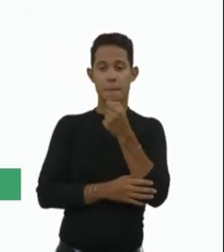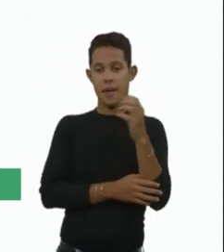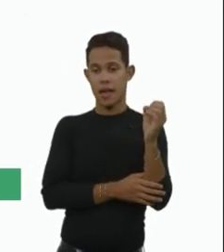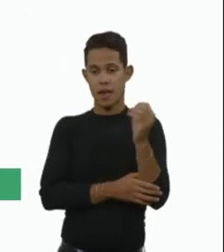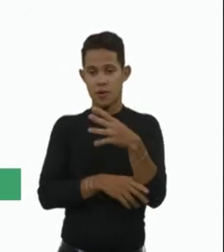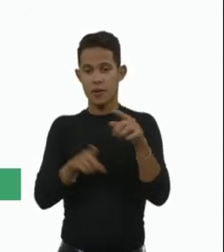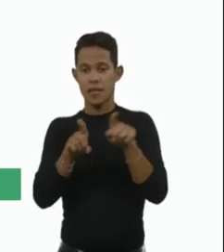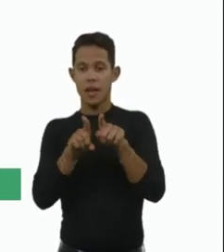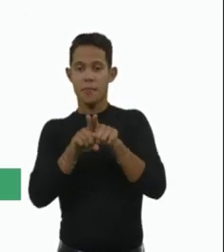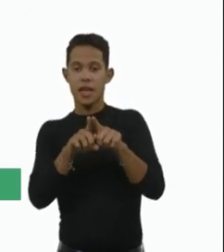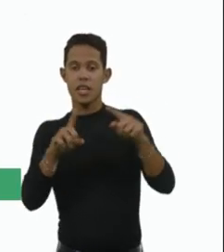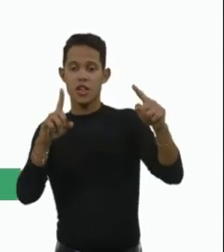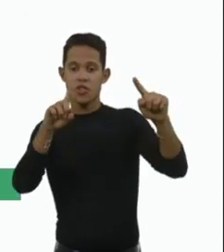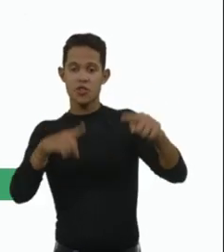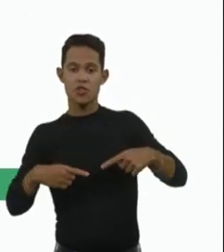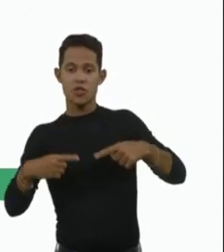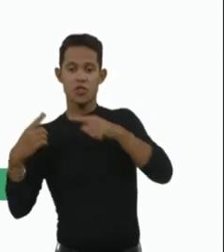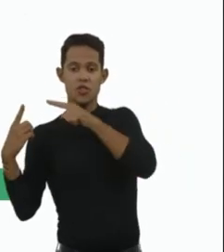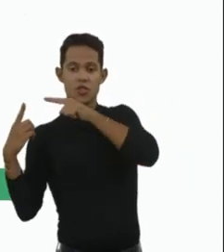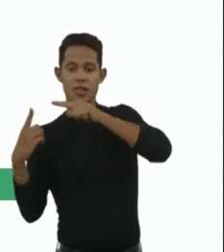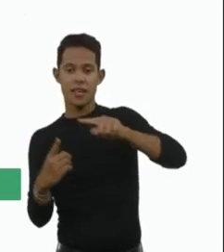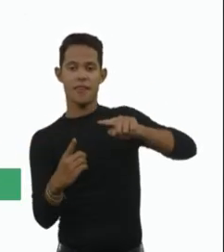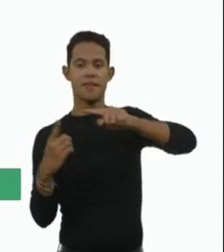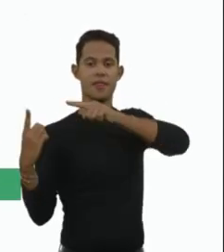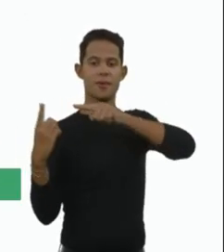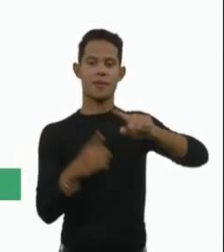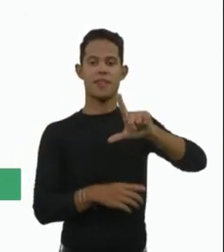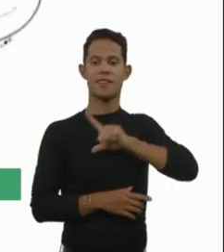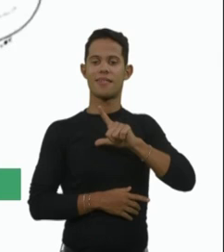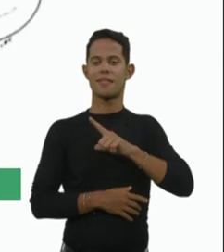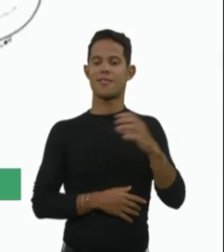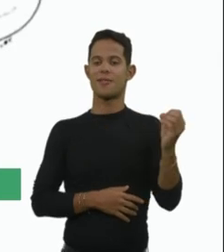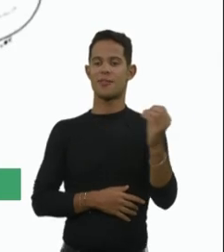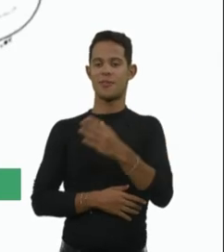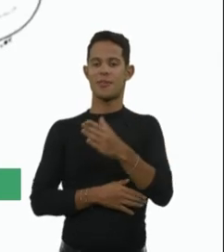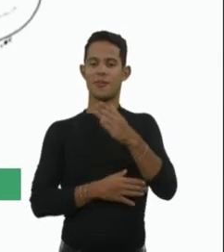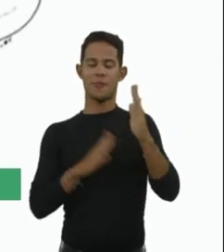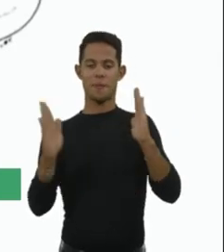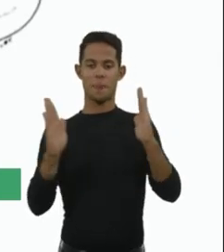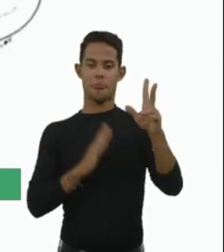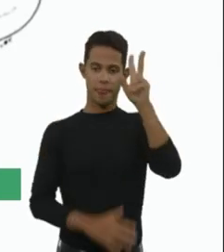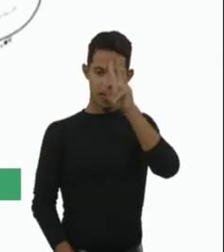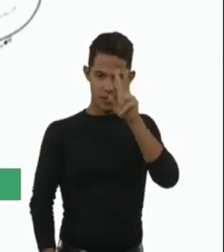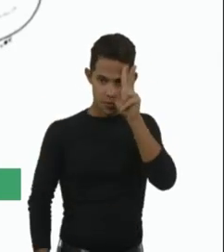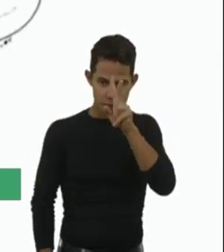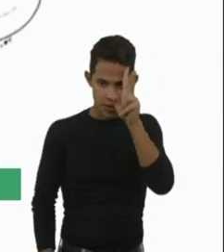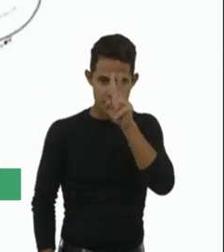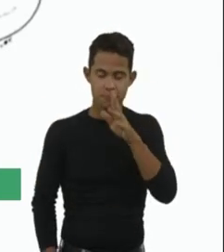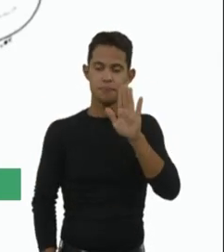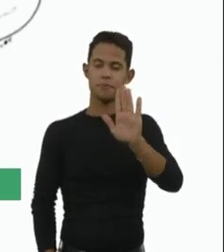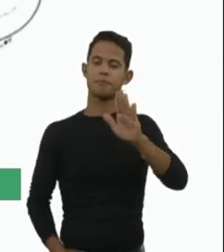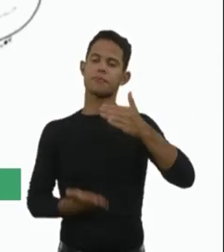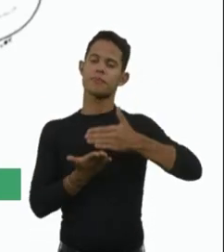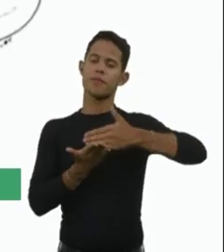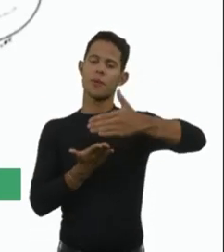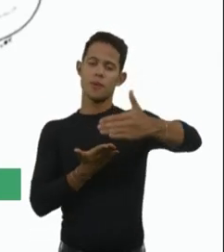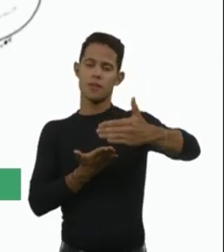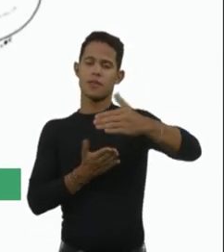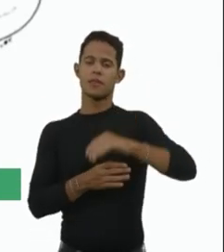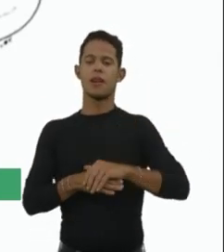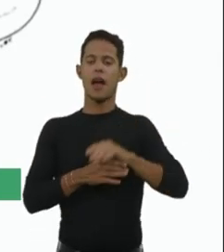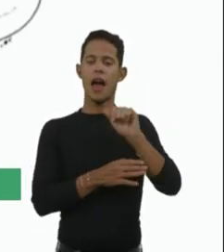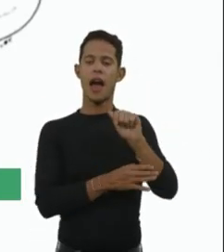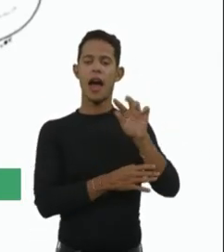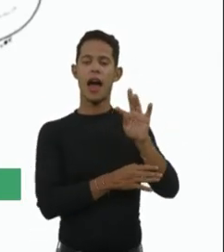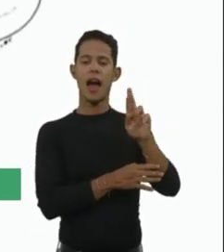gente tem, então, nessa nova fase da história da atrofia muscular espinhal. Então, para a gente começar, então, o que é a atrofia